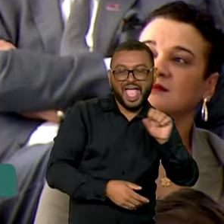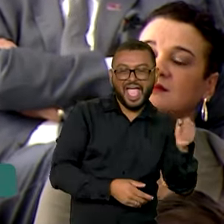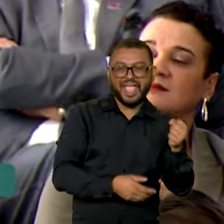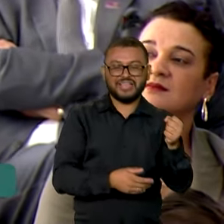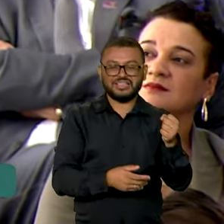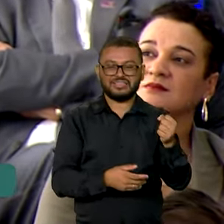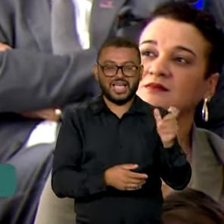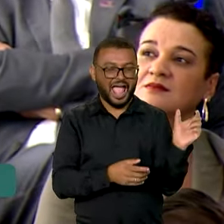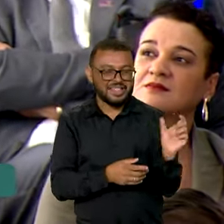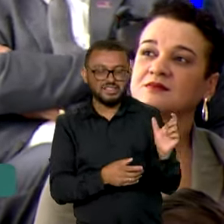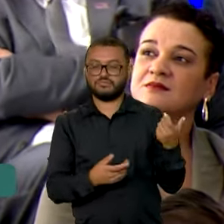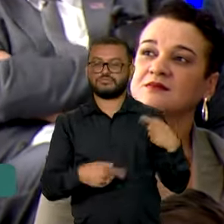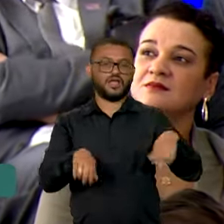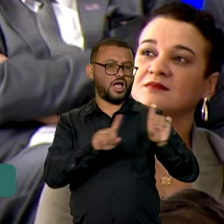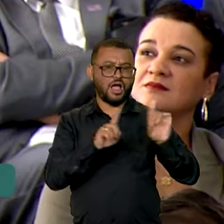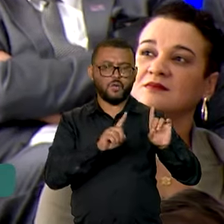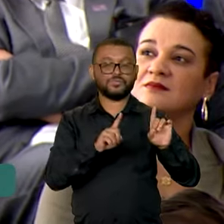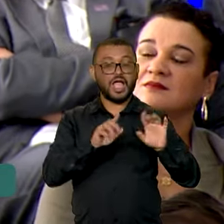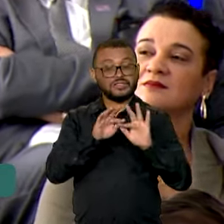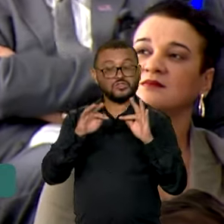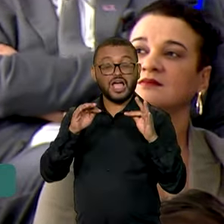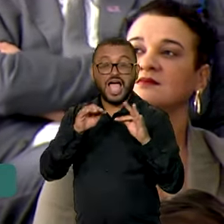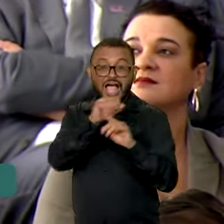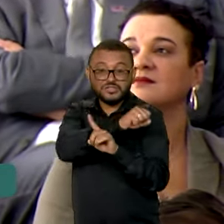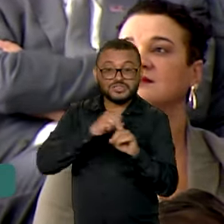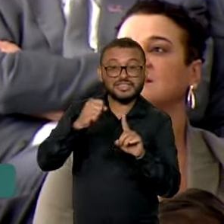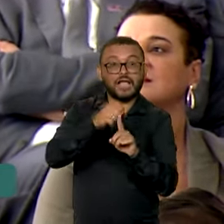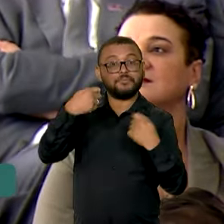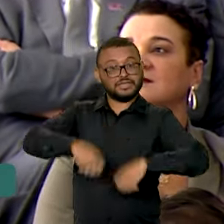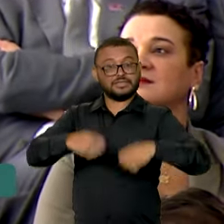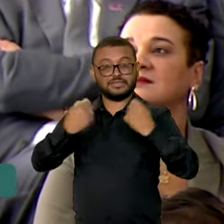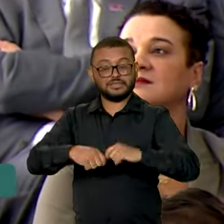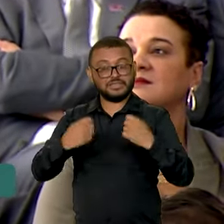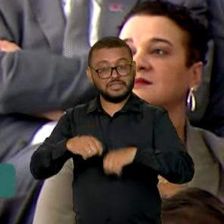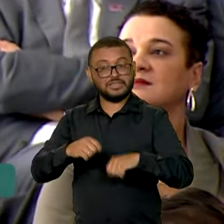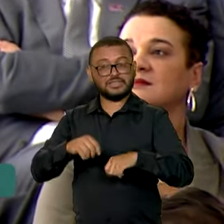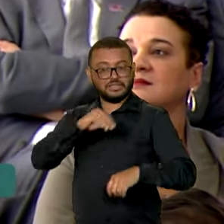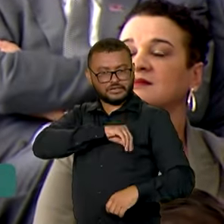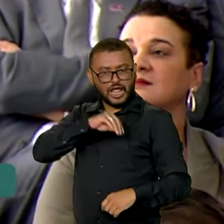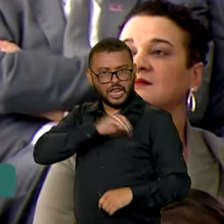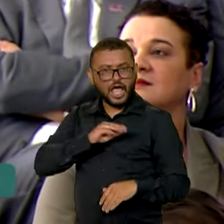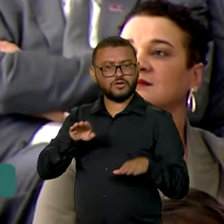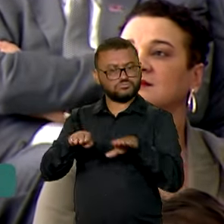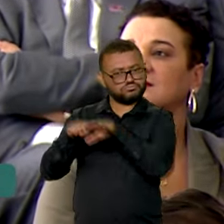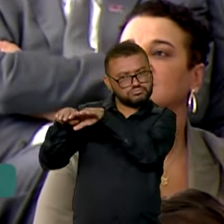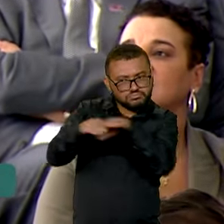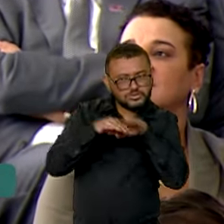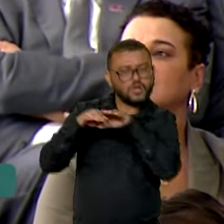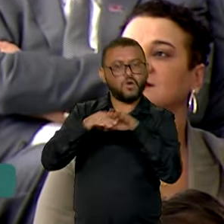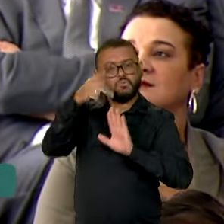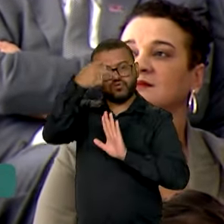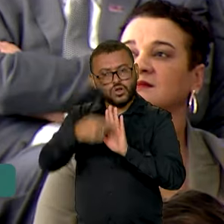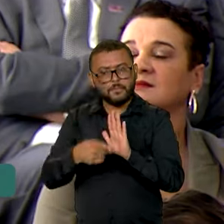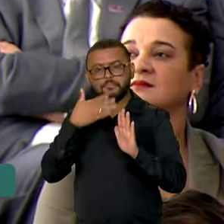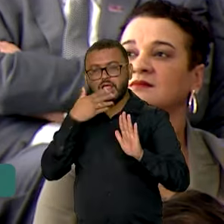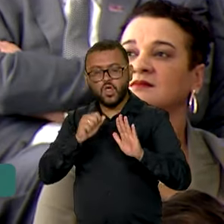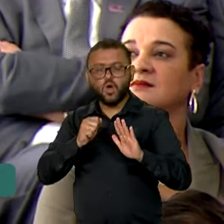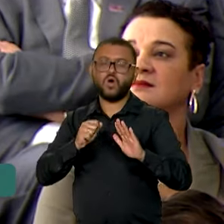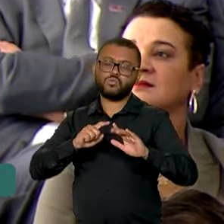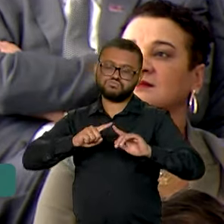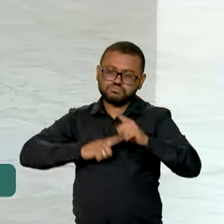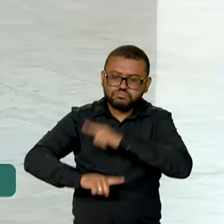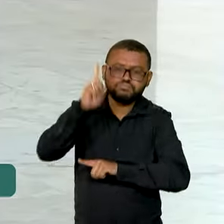Enquanto a gente estiver dependendo disso, sociedade não será uma sociedade de classe média. Que esse programa dá um pontapé